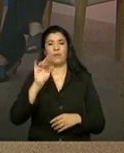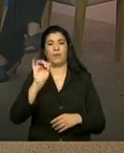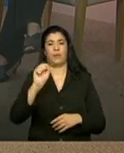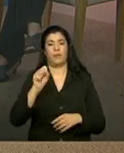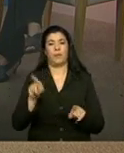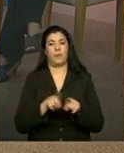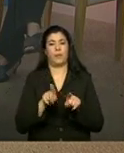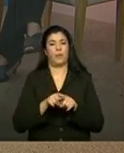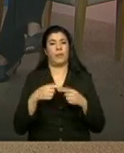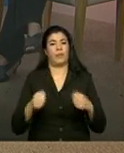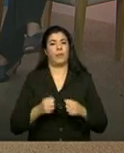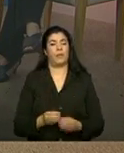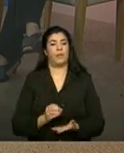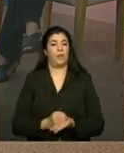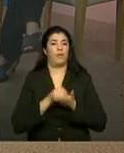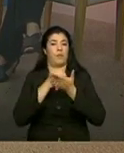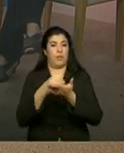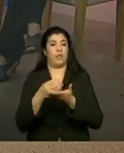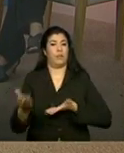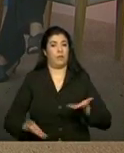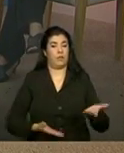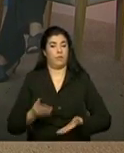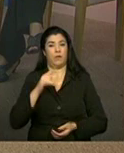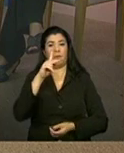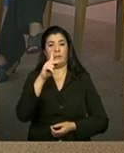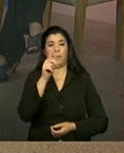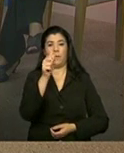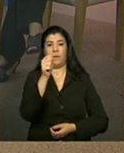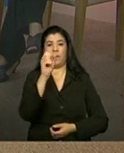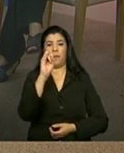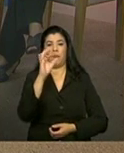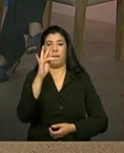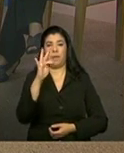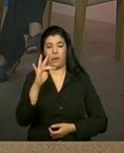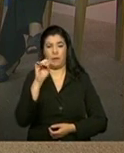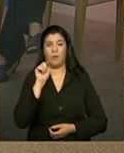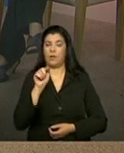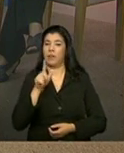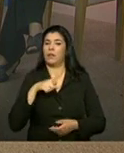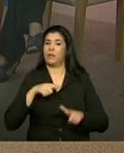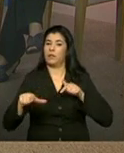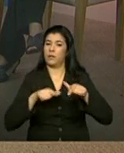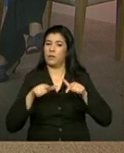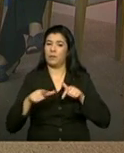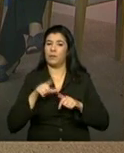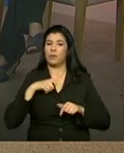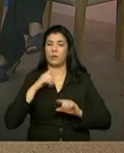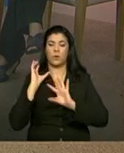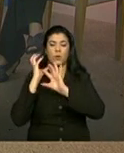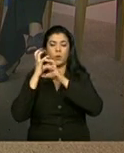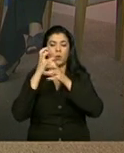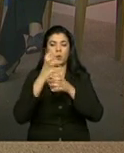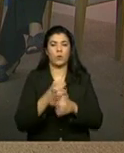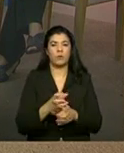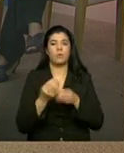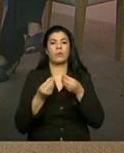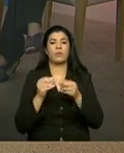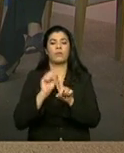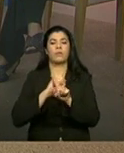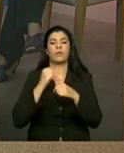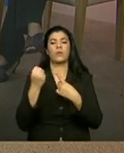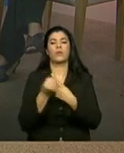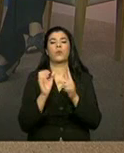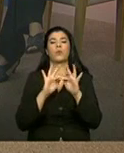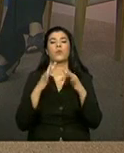o serviço PAIF, que é o principal. É por meio dele que se trabalha com toda a lógica da matricialidade sócio-familiar que a